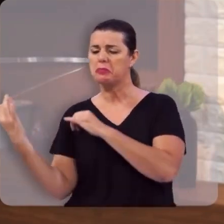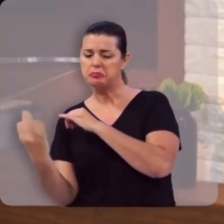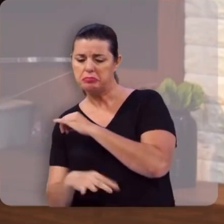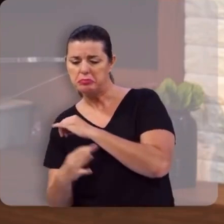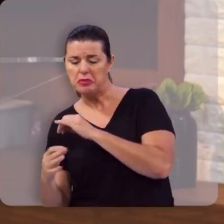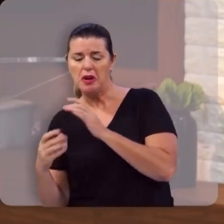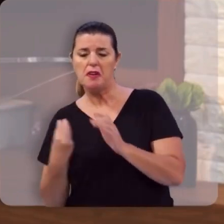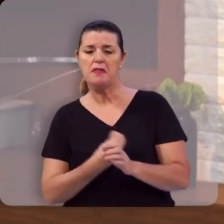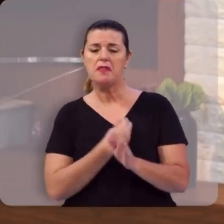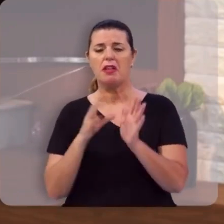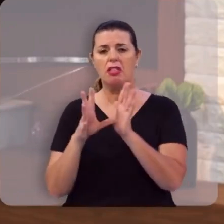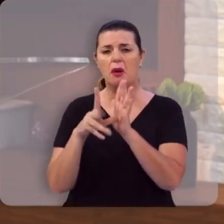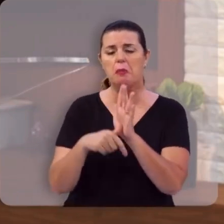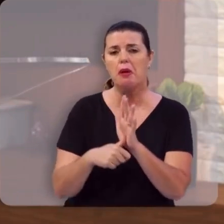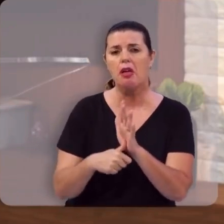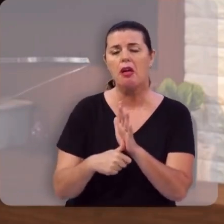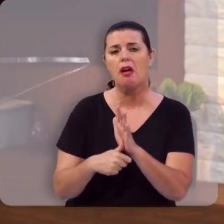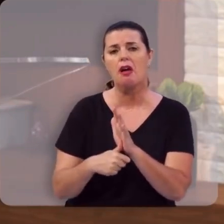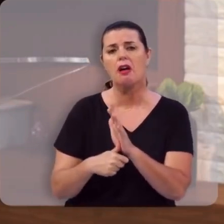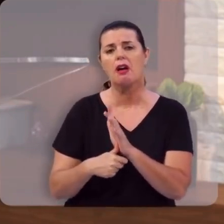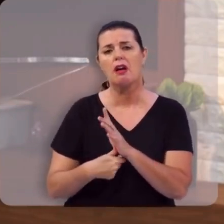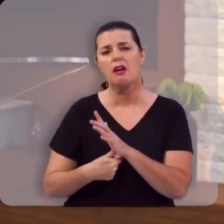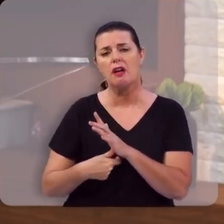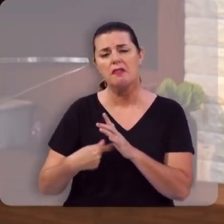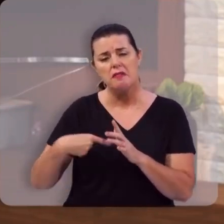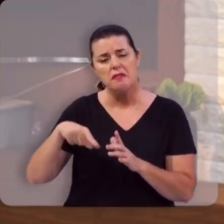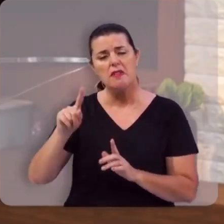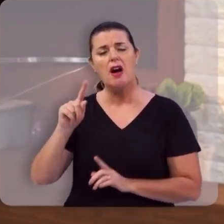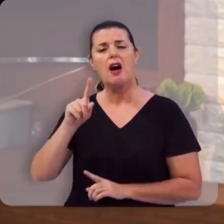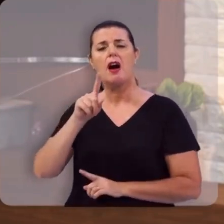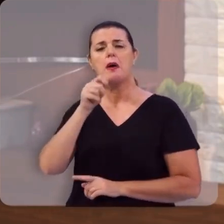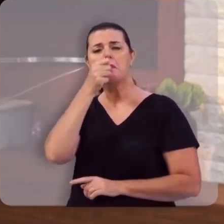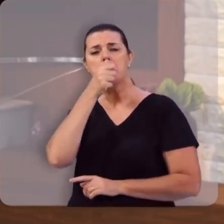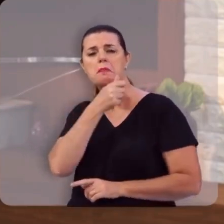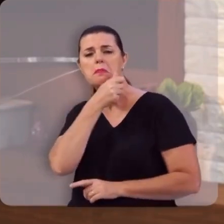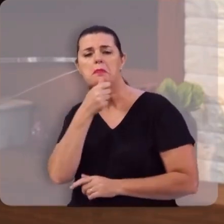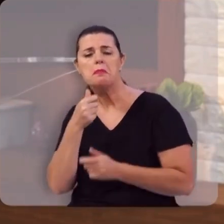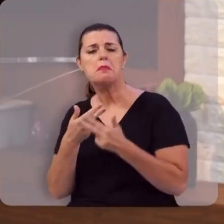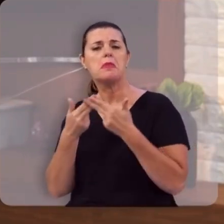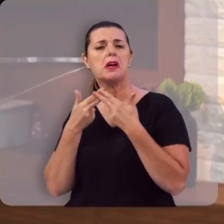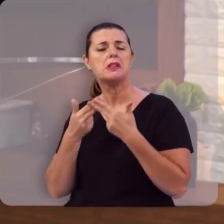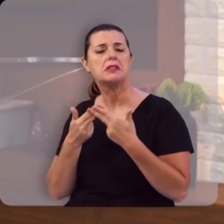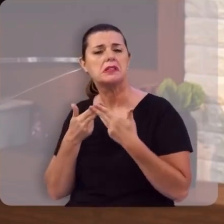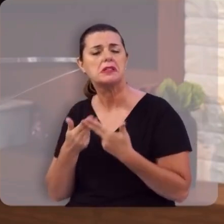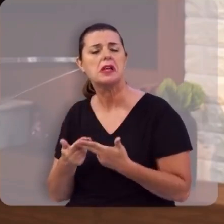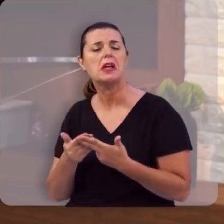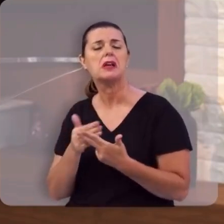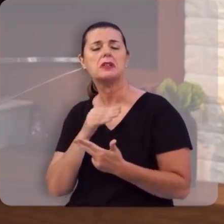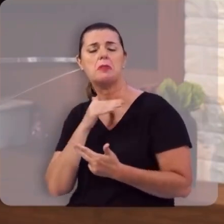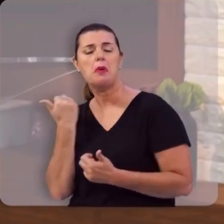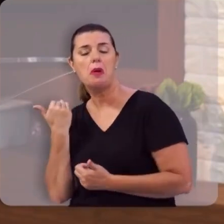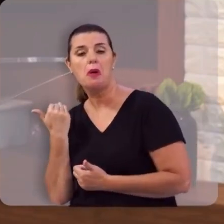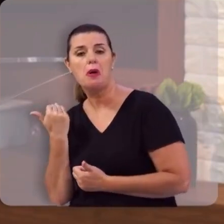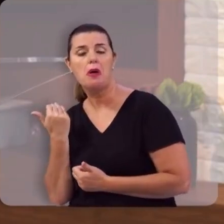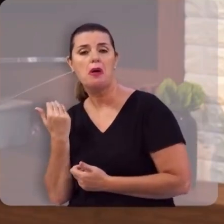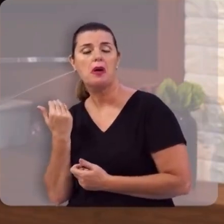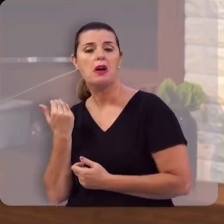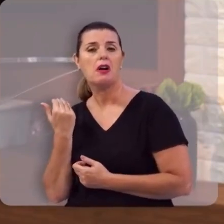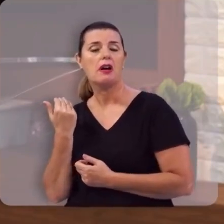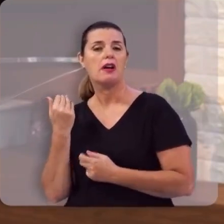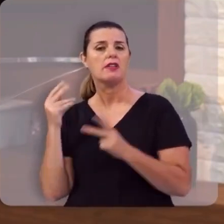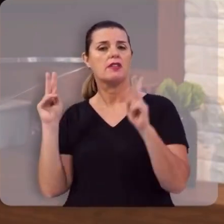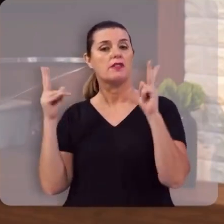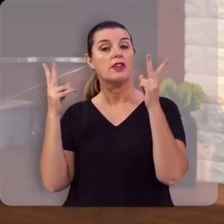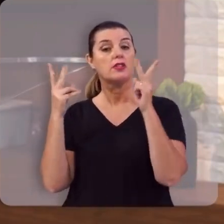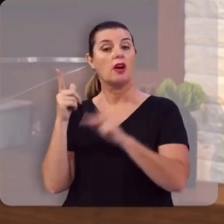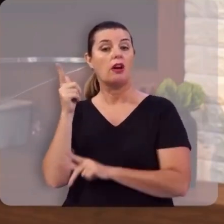a vida ceifada iam para o martírio com um cântico nos lábios com a bandeira da vitória hasteada